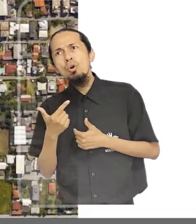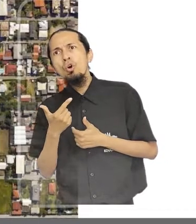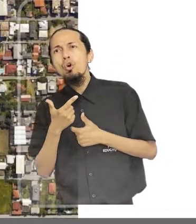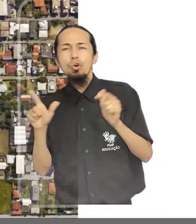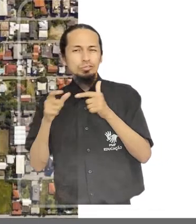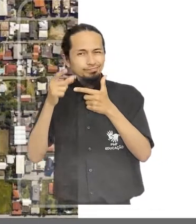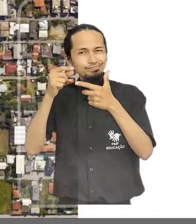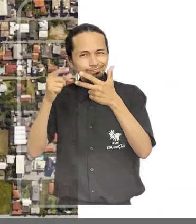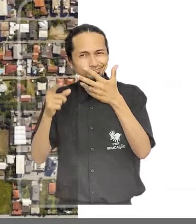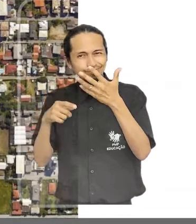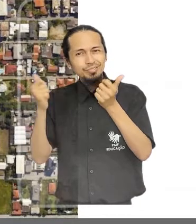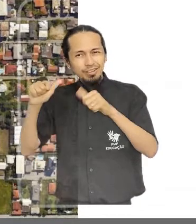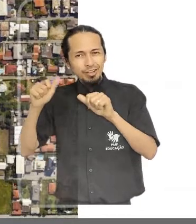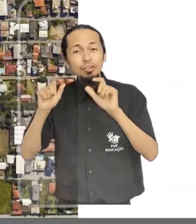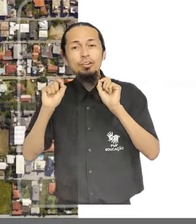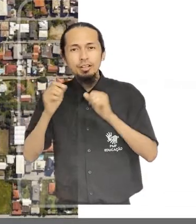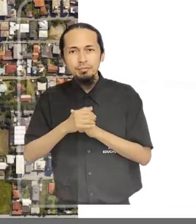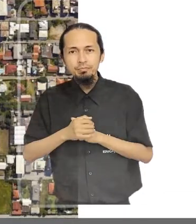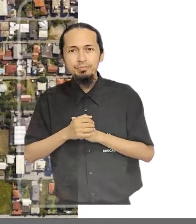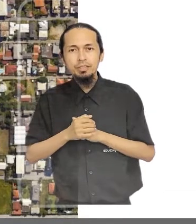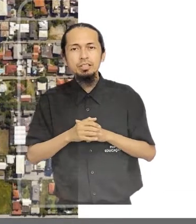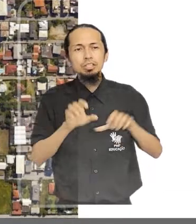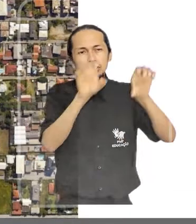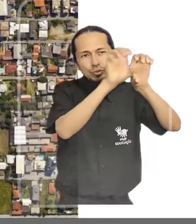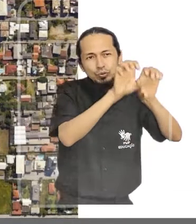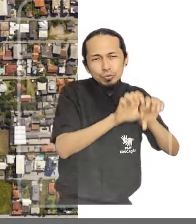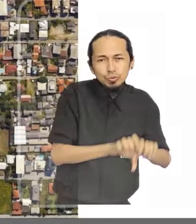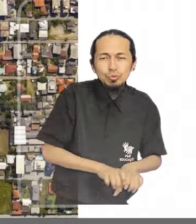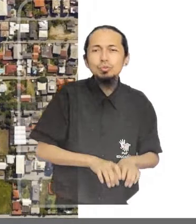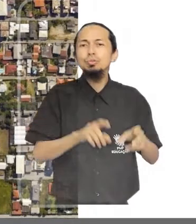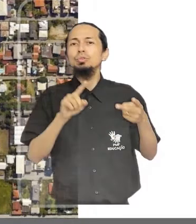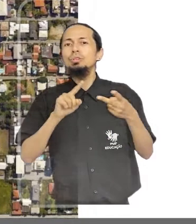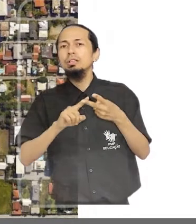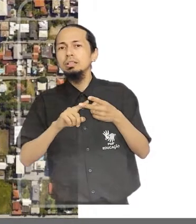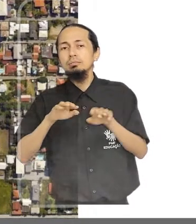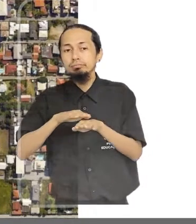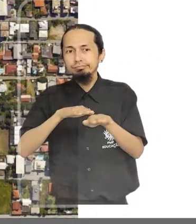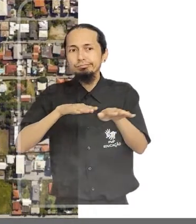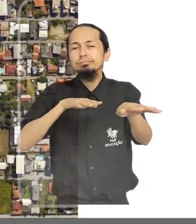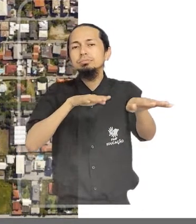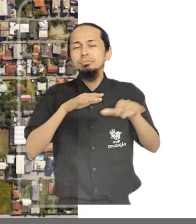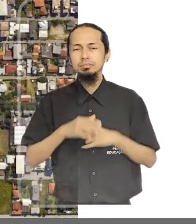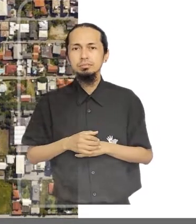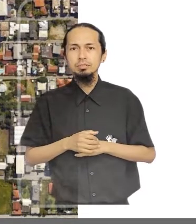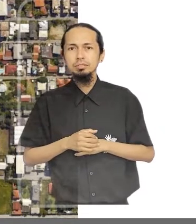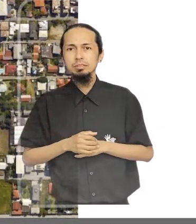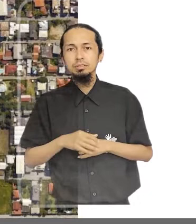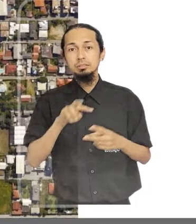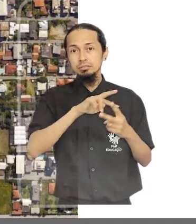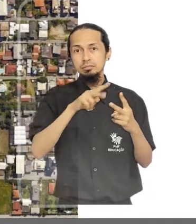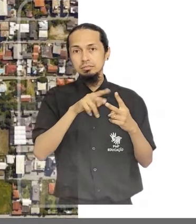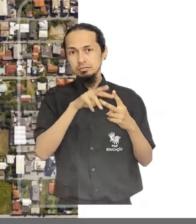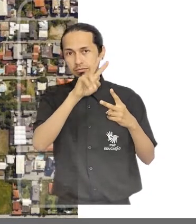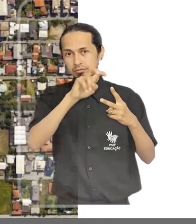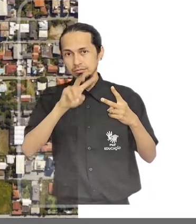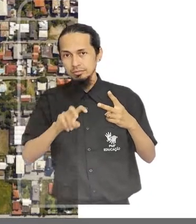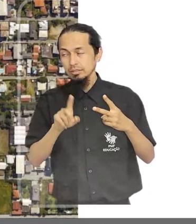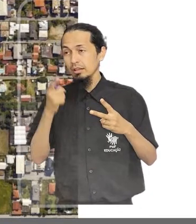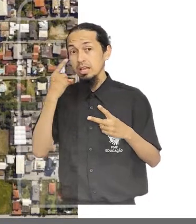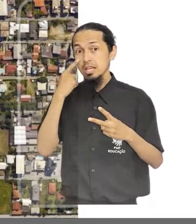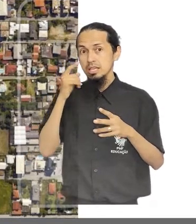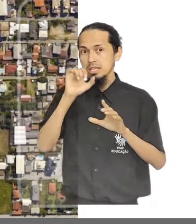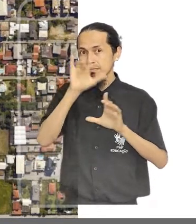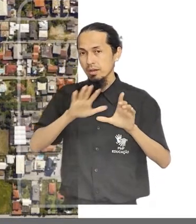Outros fatores analisados foram a infraestrutura e a mobilidade do distrito. Em relação à infraestrutura e